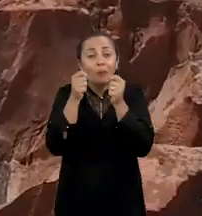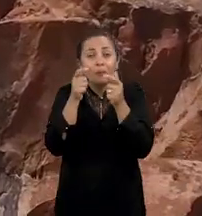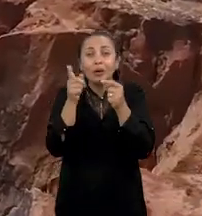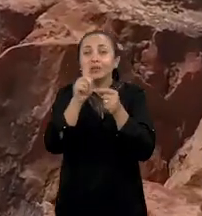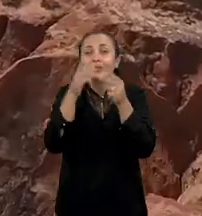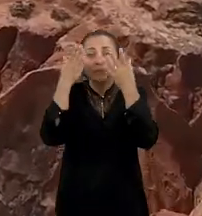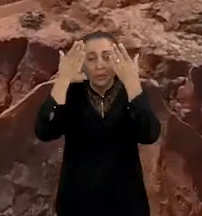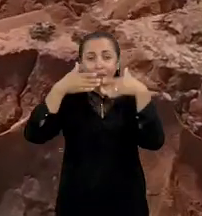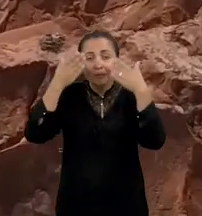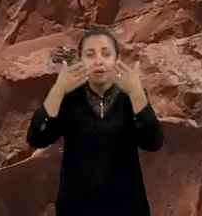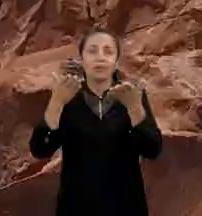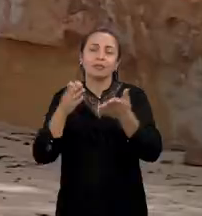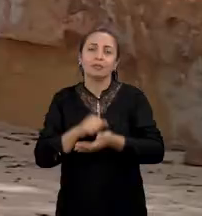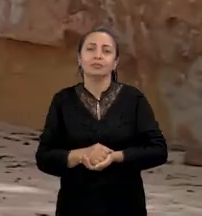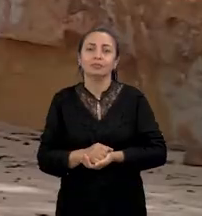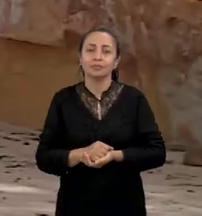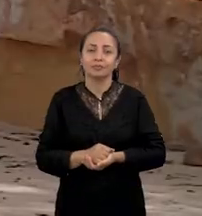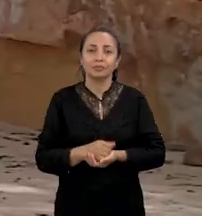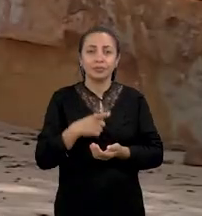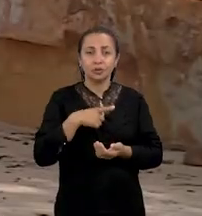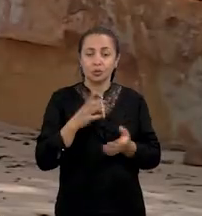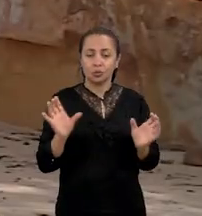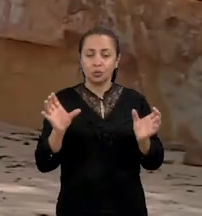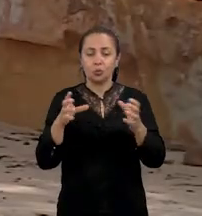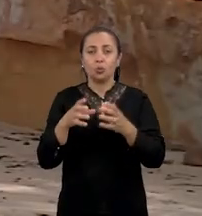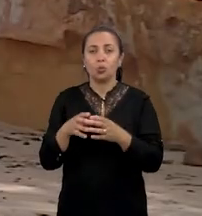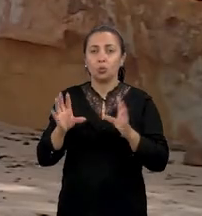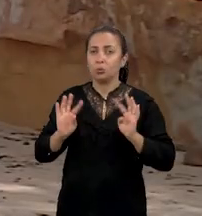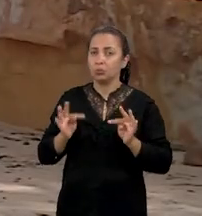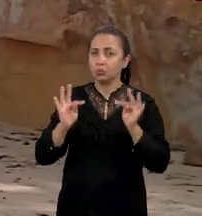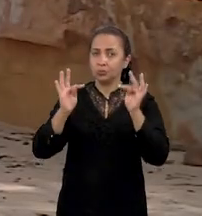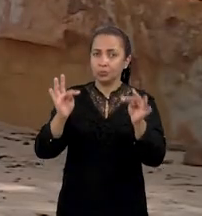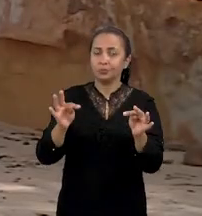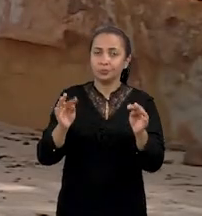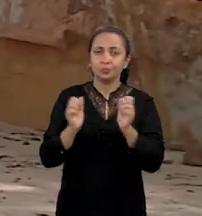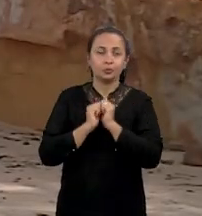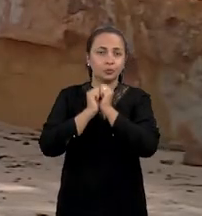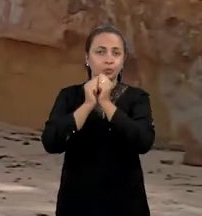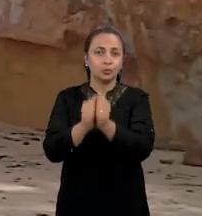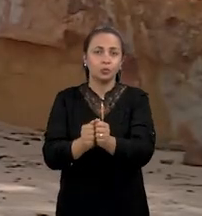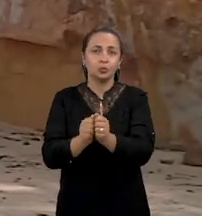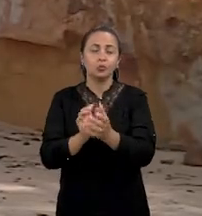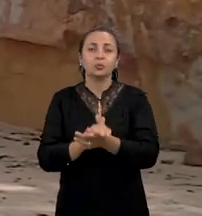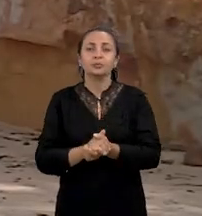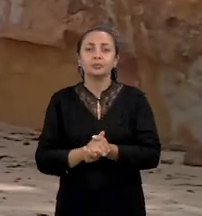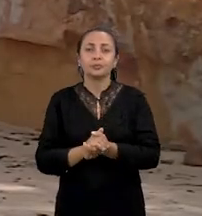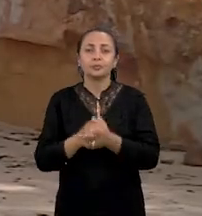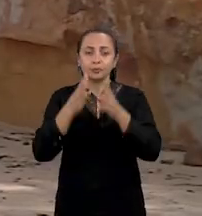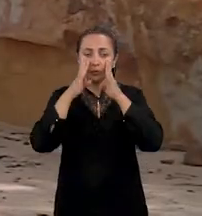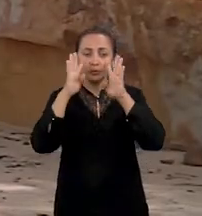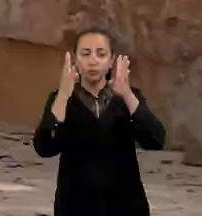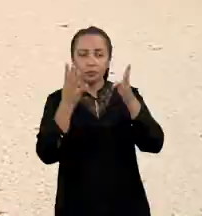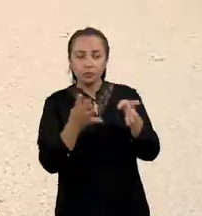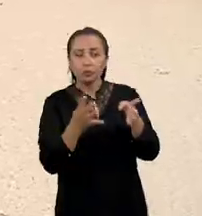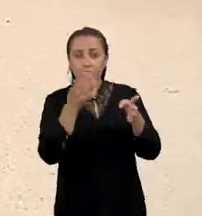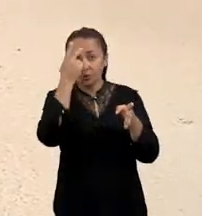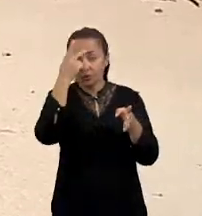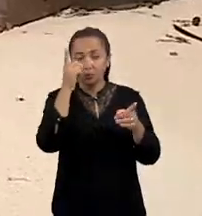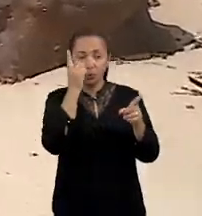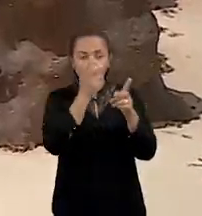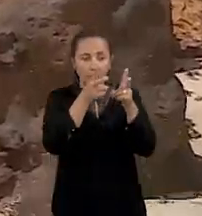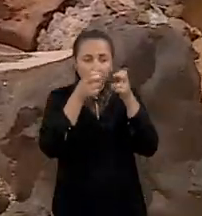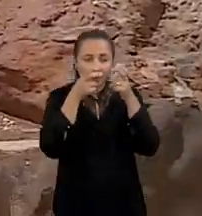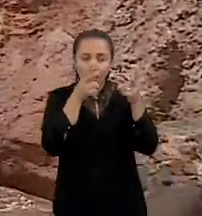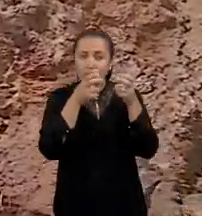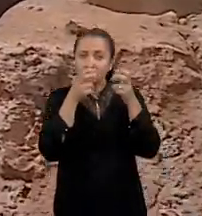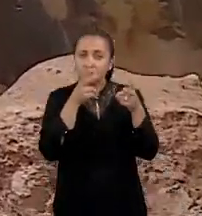possível de ser visto quando você olha a falésia. Empregando um conjunto de tecnologias voltadas para a